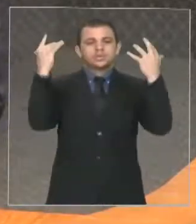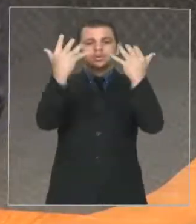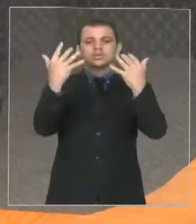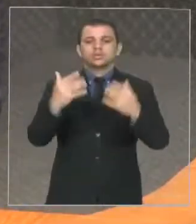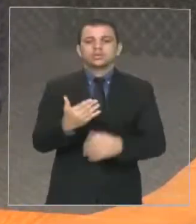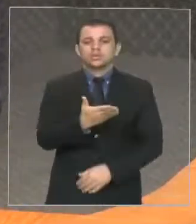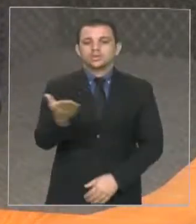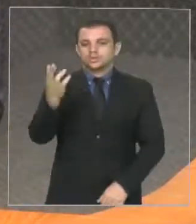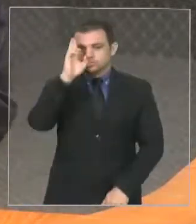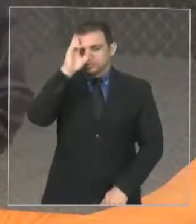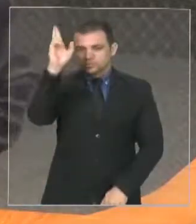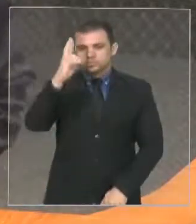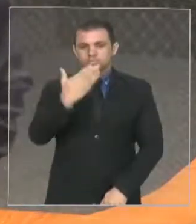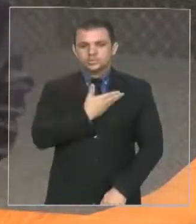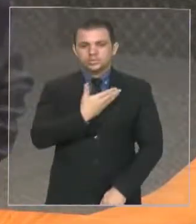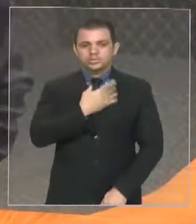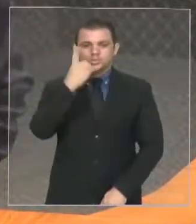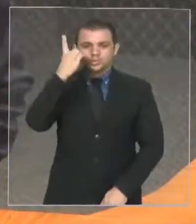meus pares.